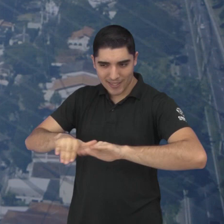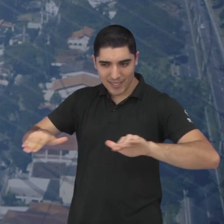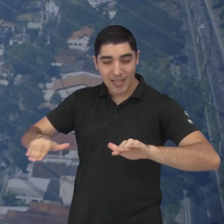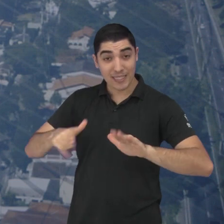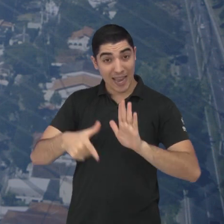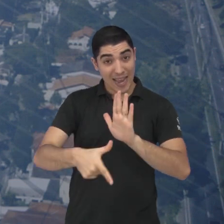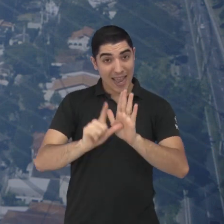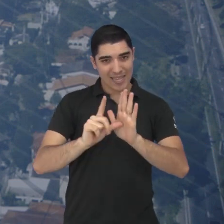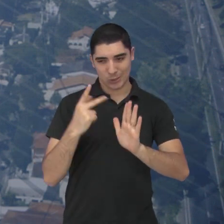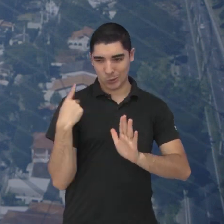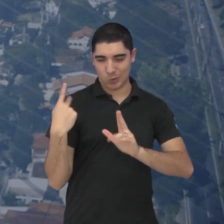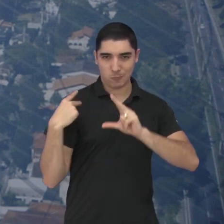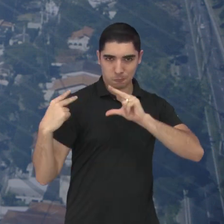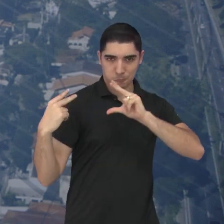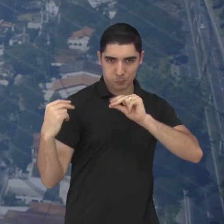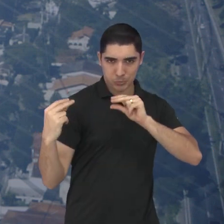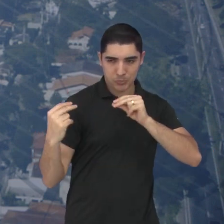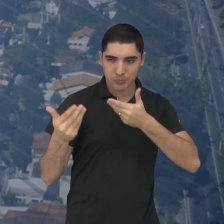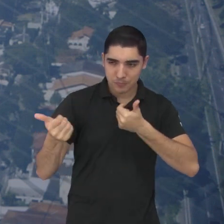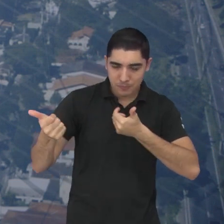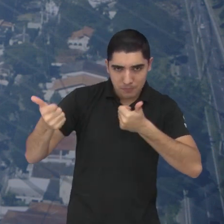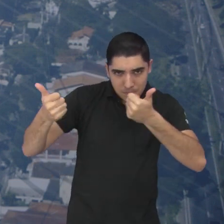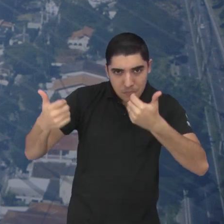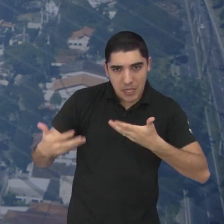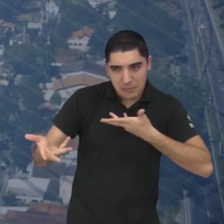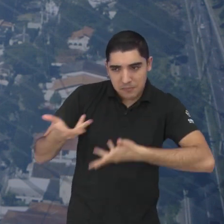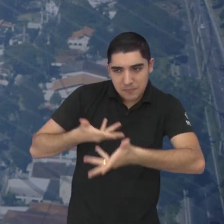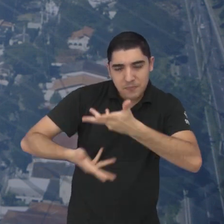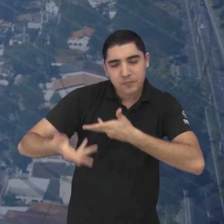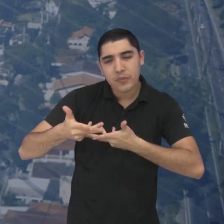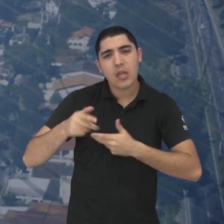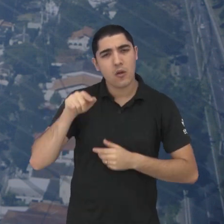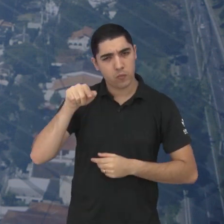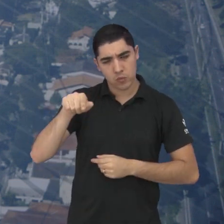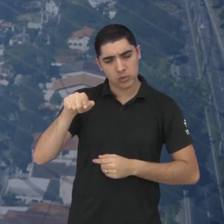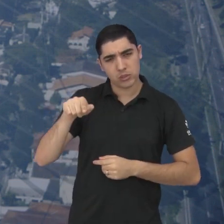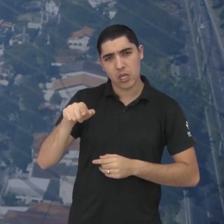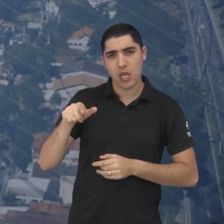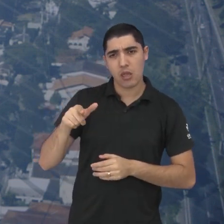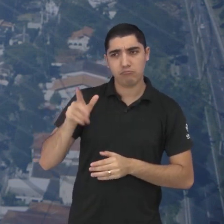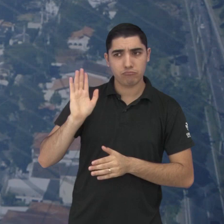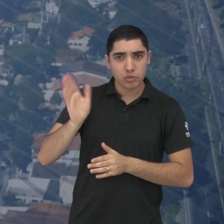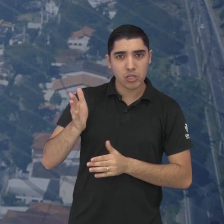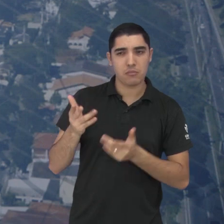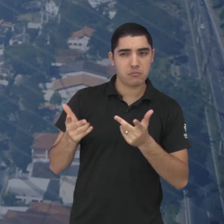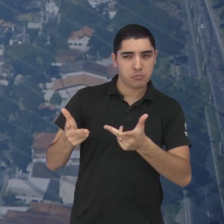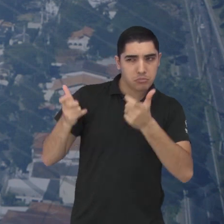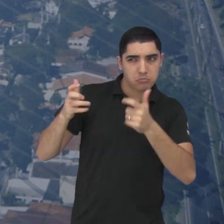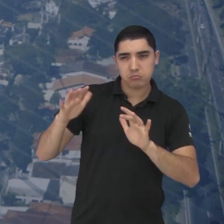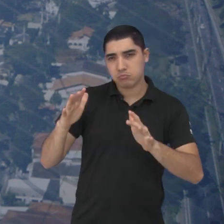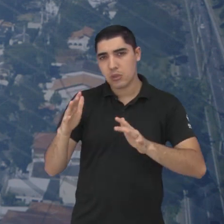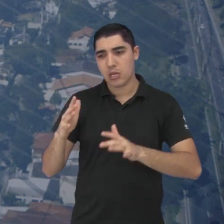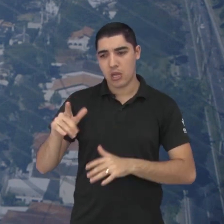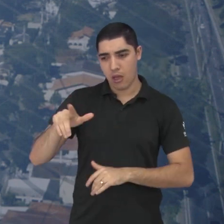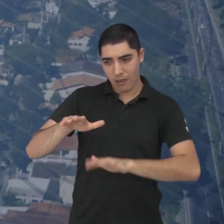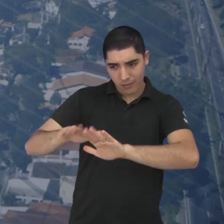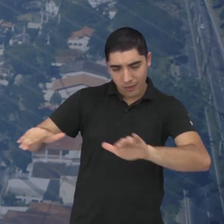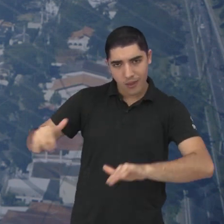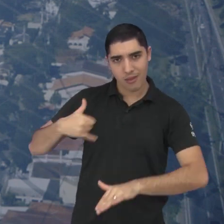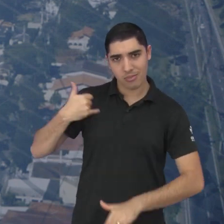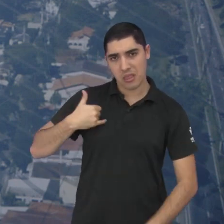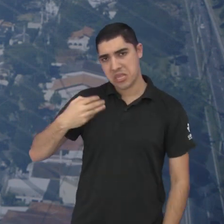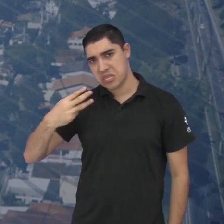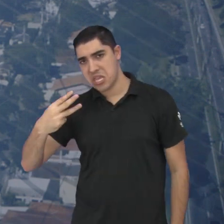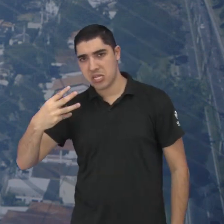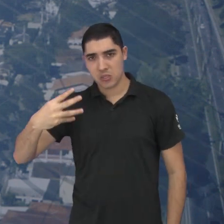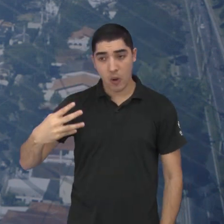comentando antes de começar o programa, que você, nesse primeiro momento, até os 3, 4 anos de idade da criança,